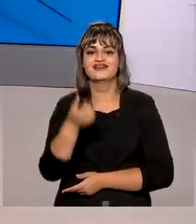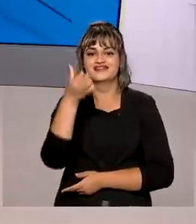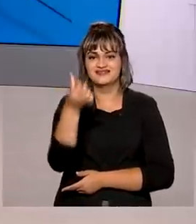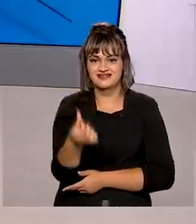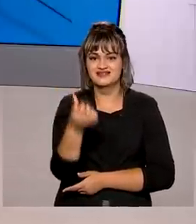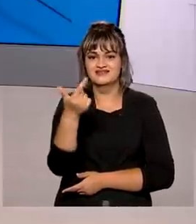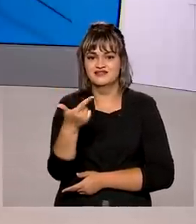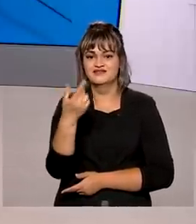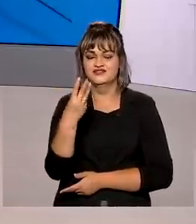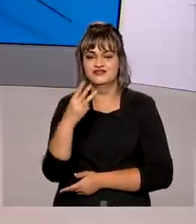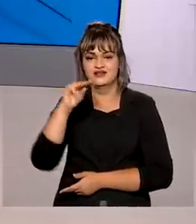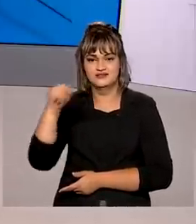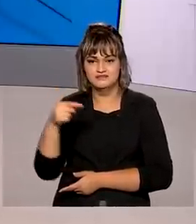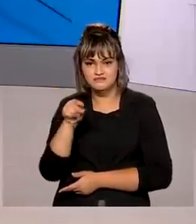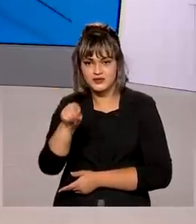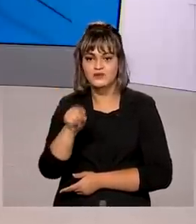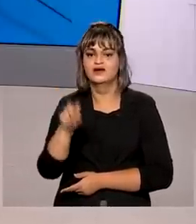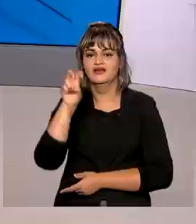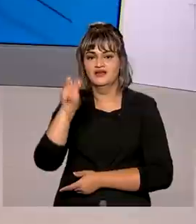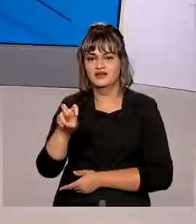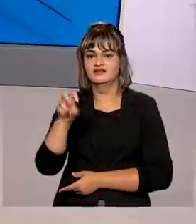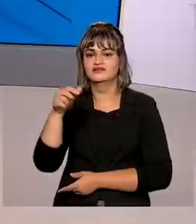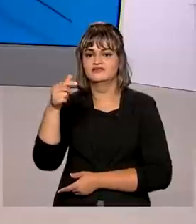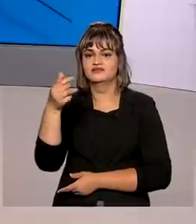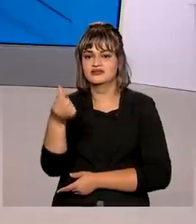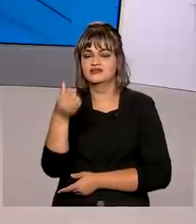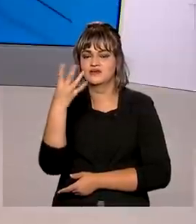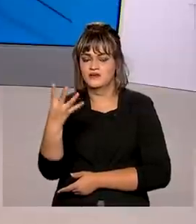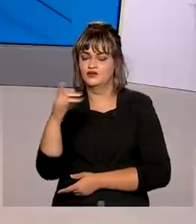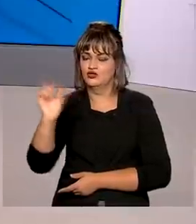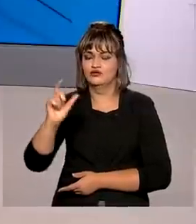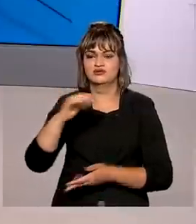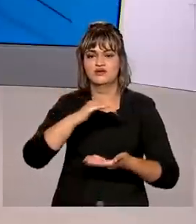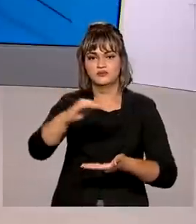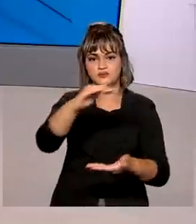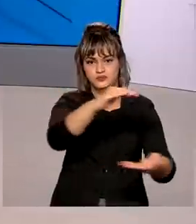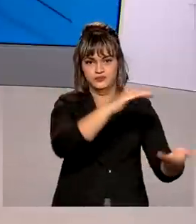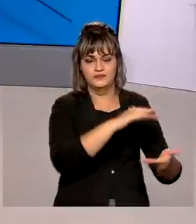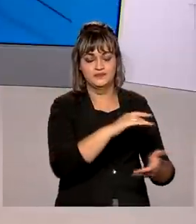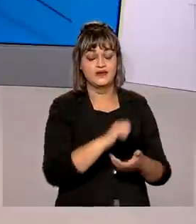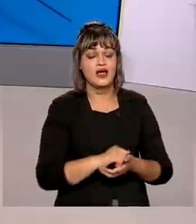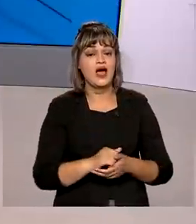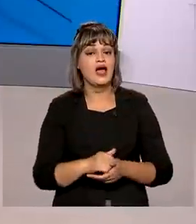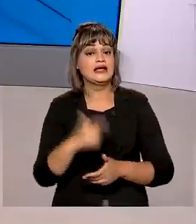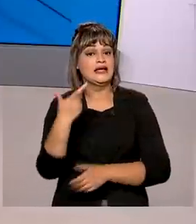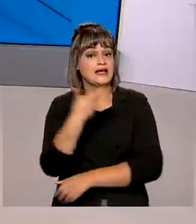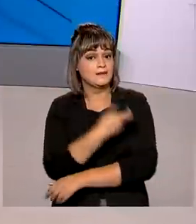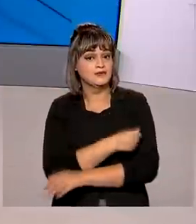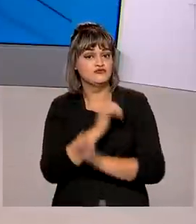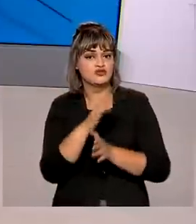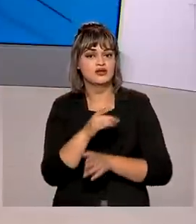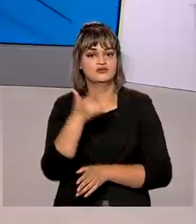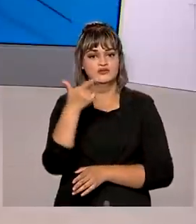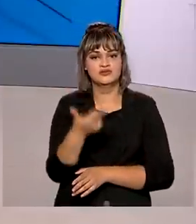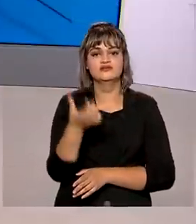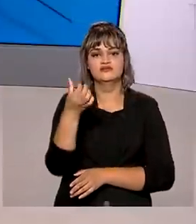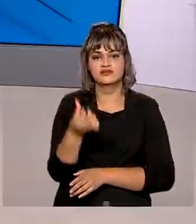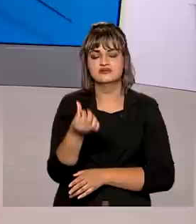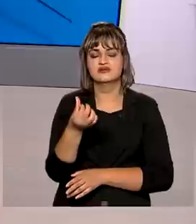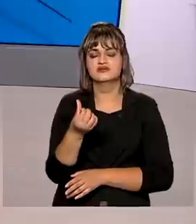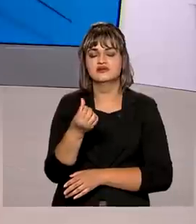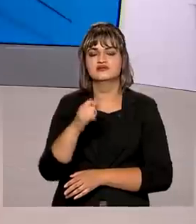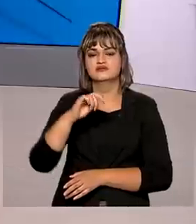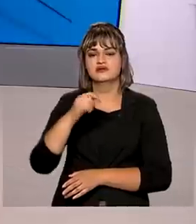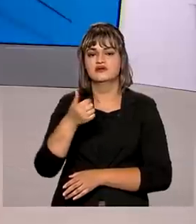mil, 564 doses de vacinas. As doses aplicadas somam 216 milhões,